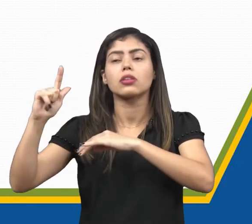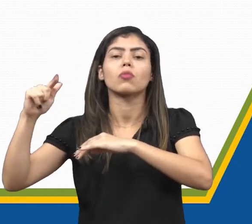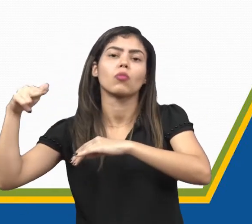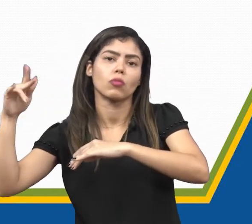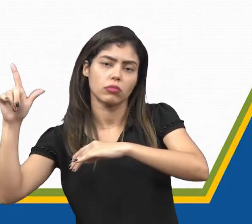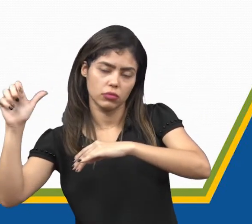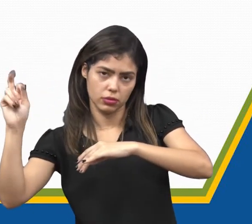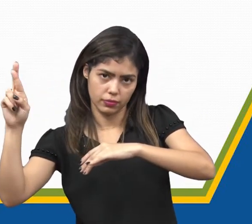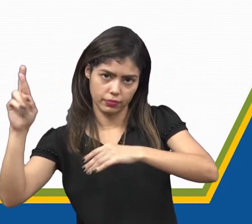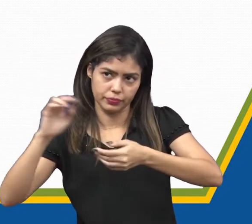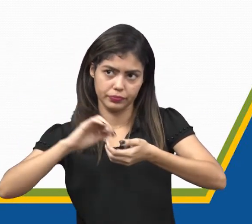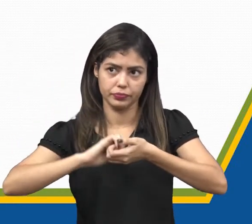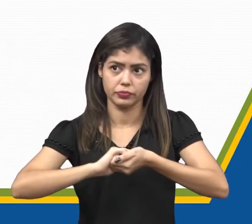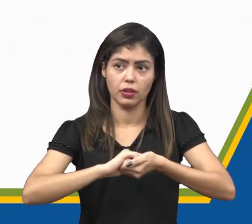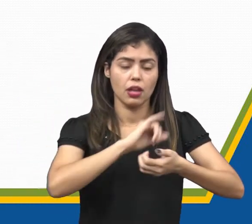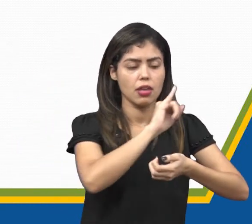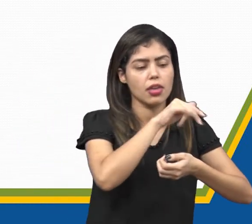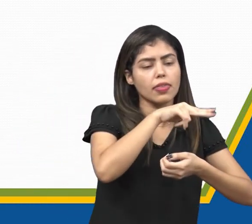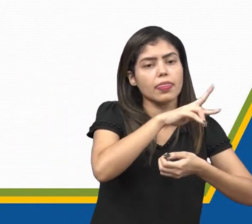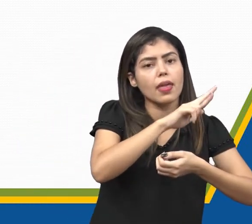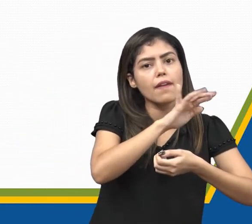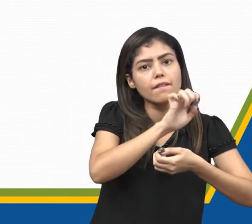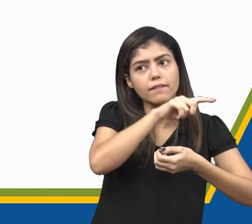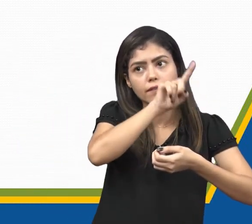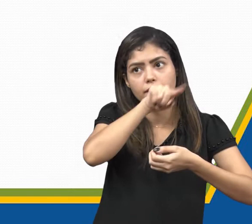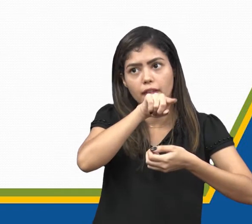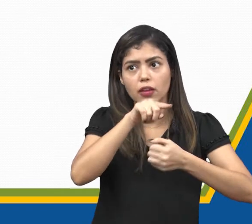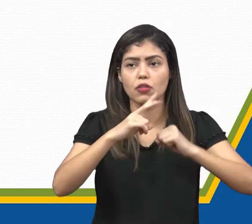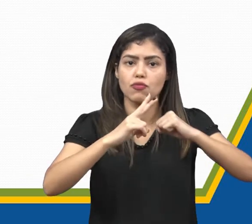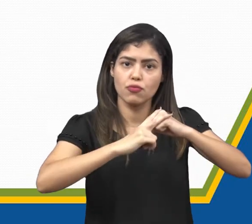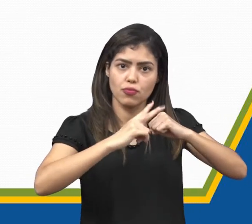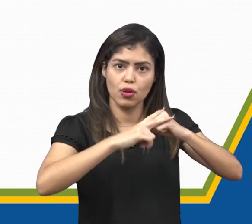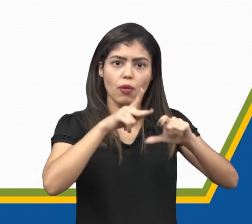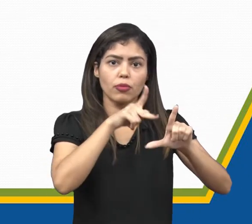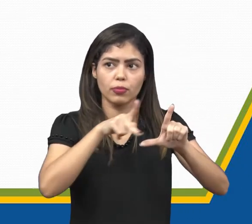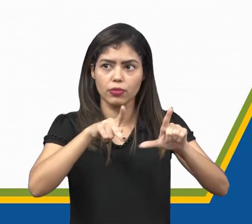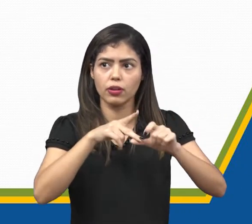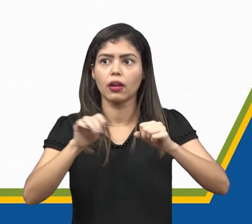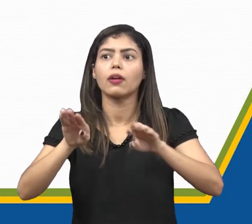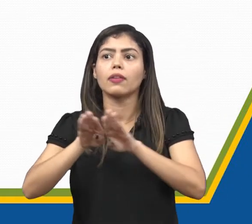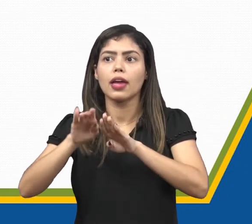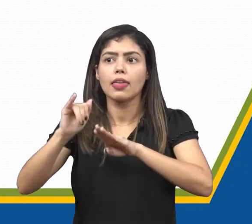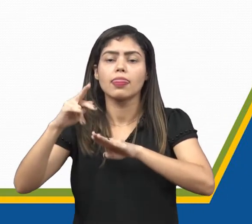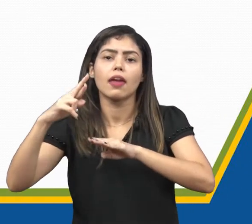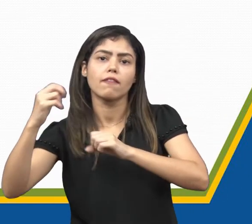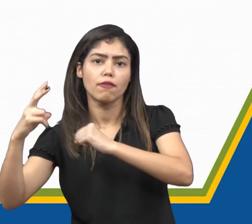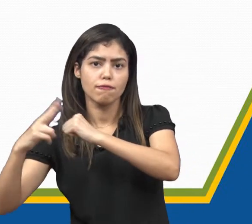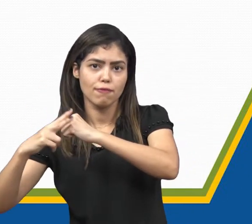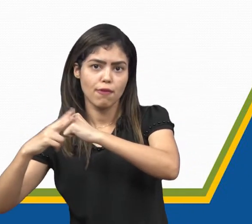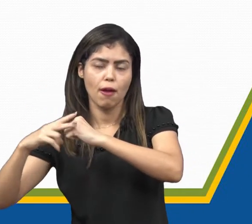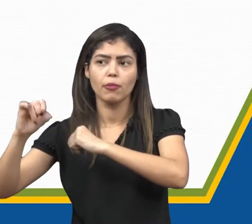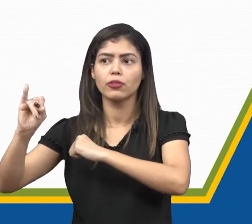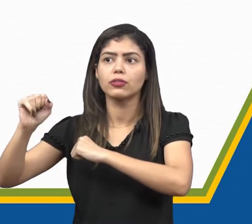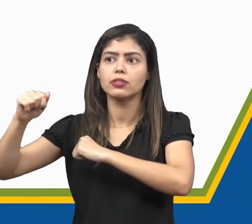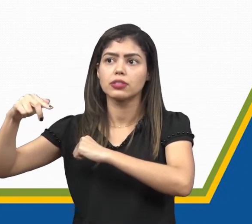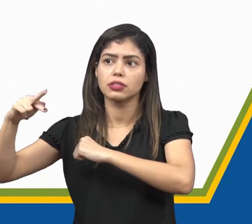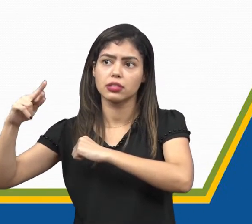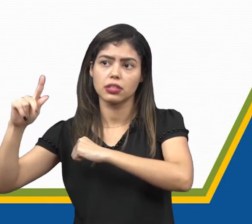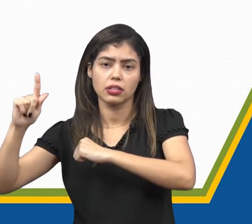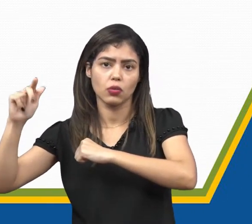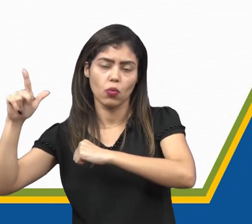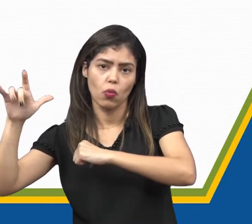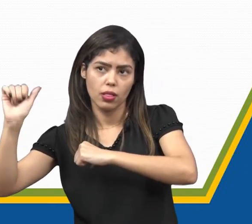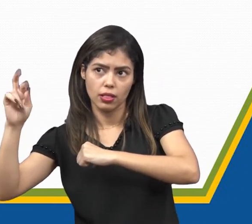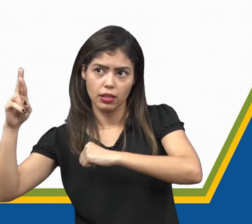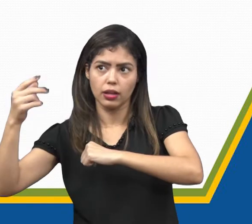plural, e intervém com acento agudo, indica o singular. Portanto, esses verbos todos são derivados do verbo te.